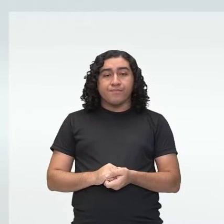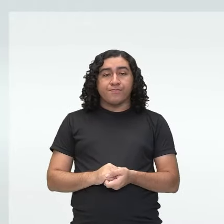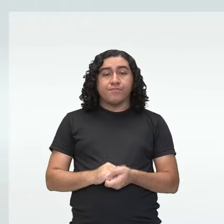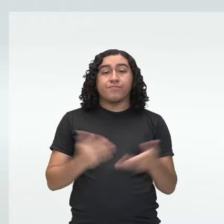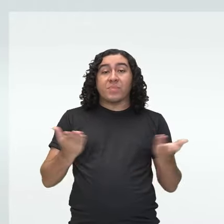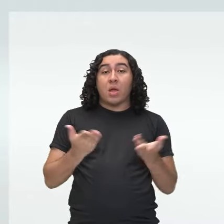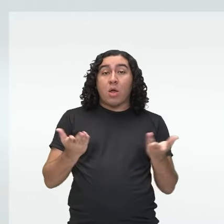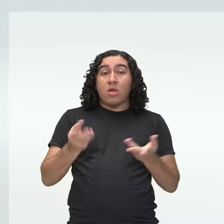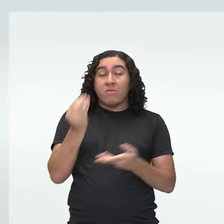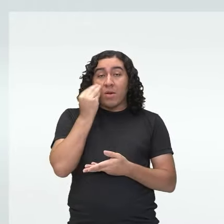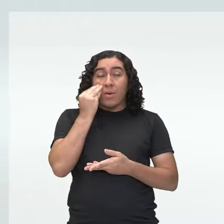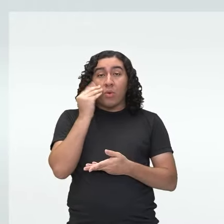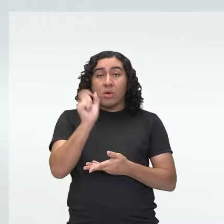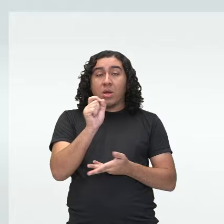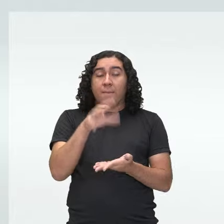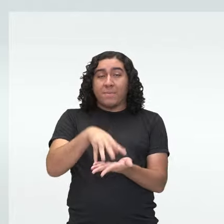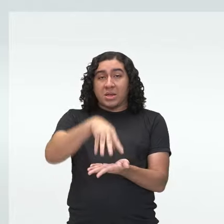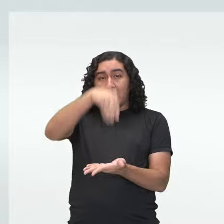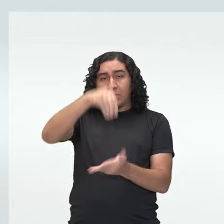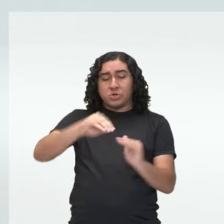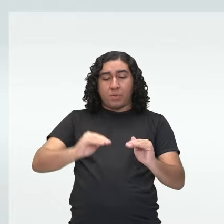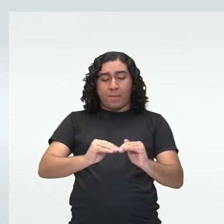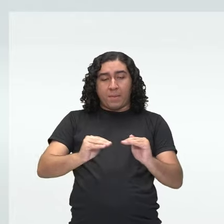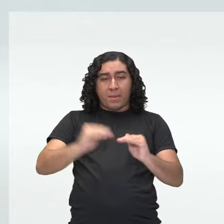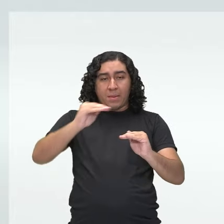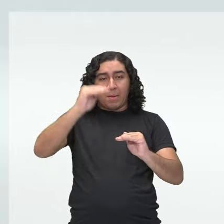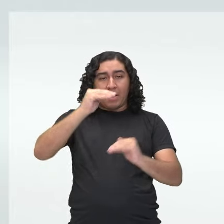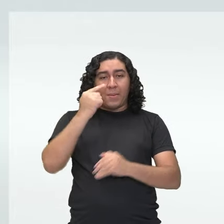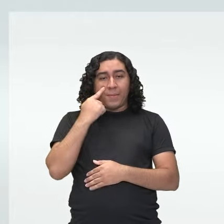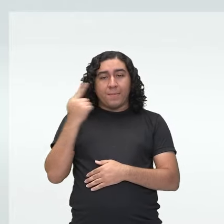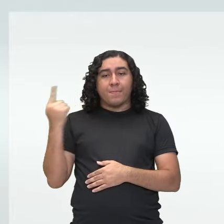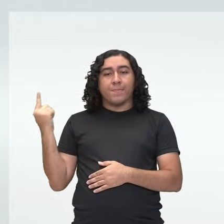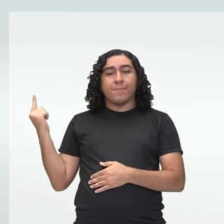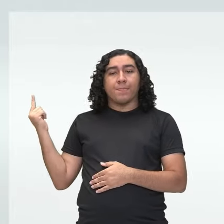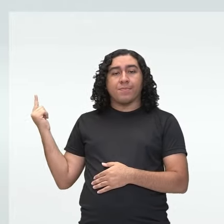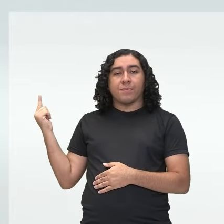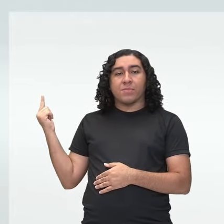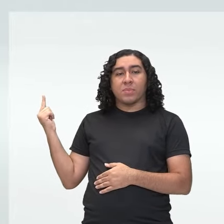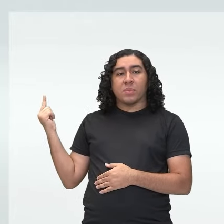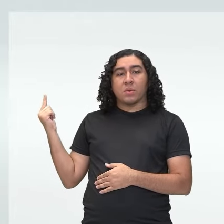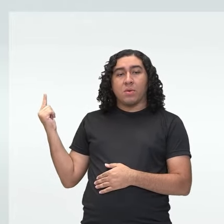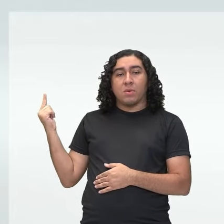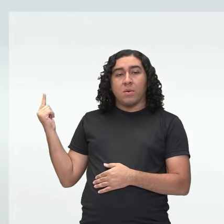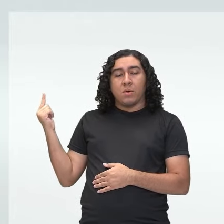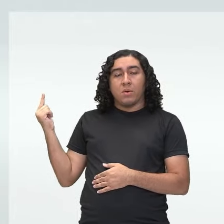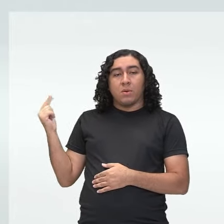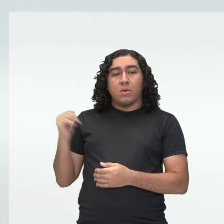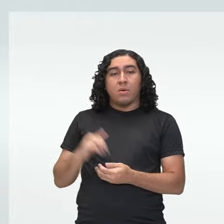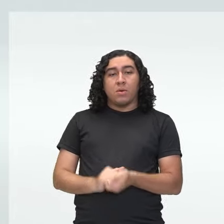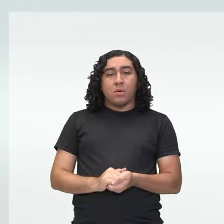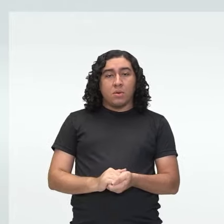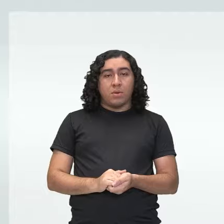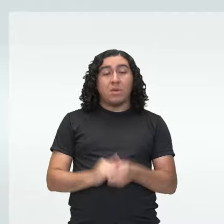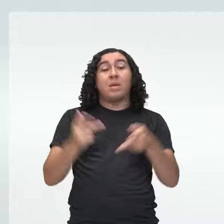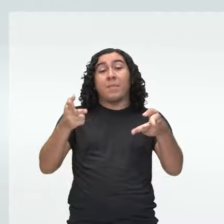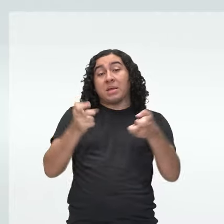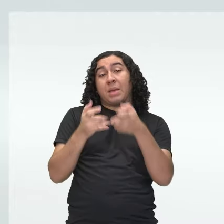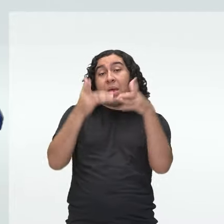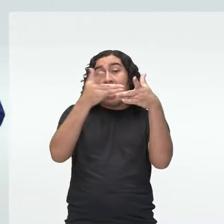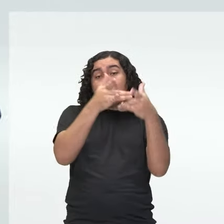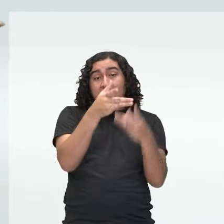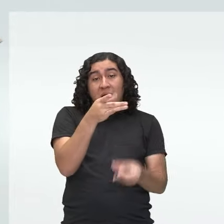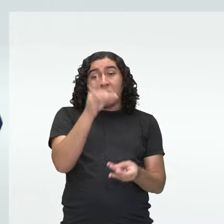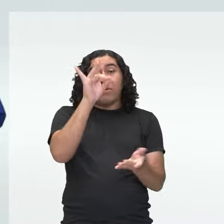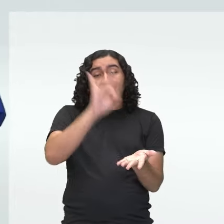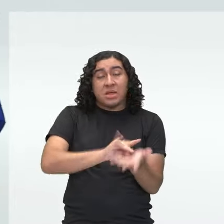de pirâmide. Vamos observar como é que ele fica. Olha só, né? Então aqui a gente consegue observar com mais detalhes